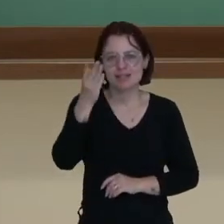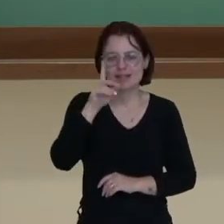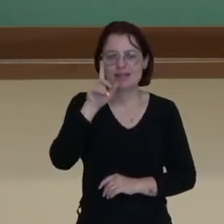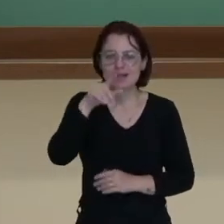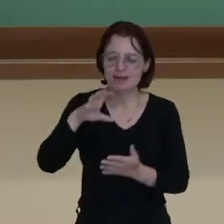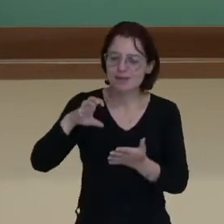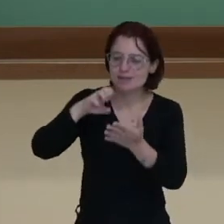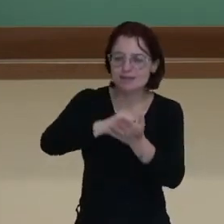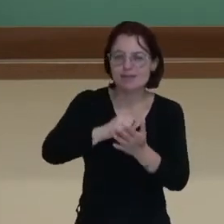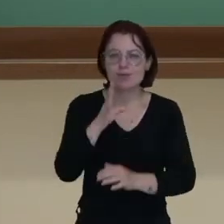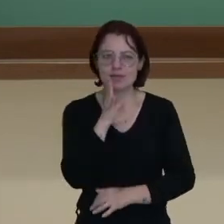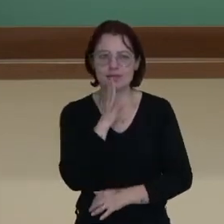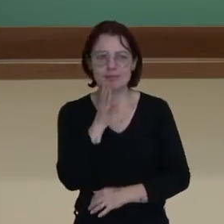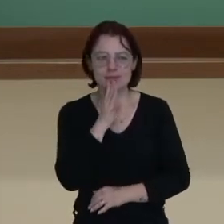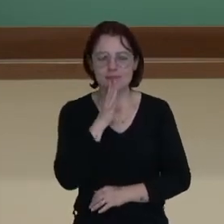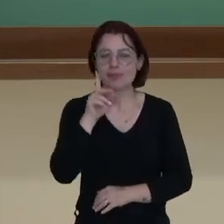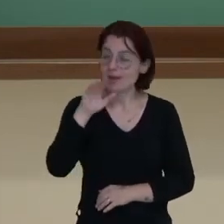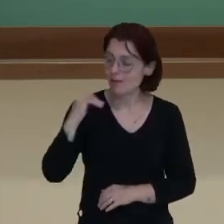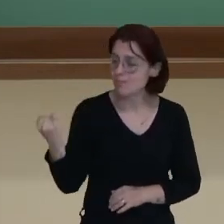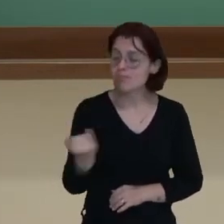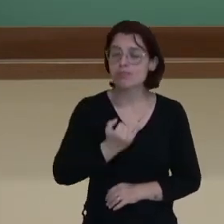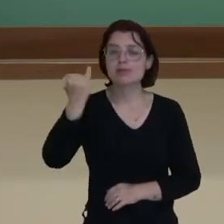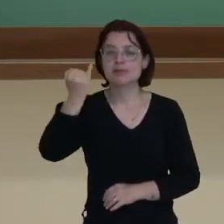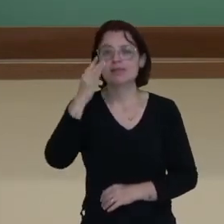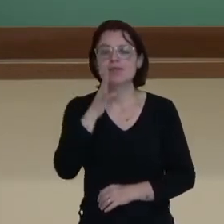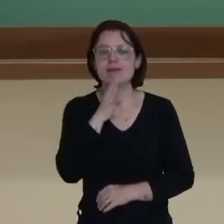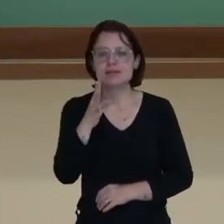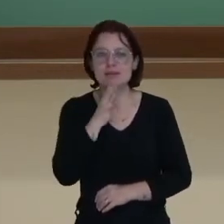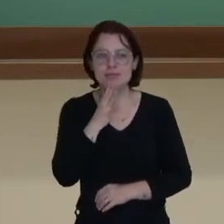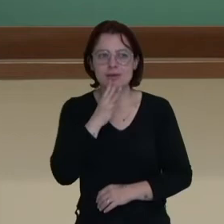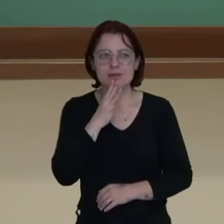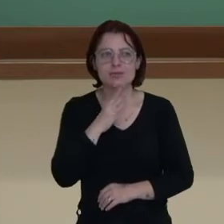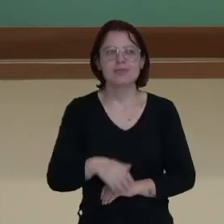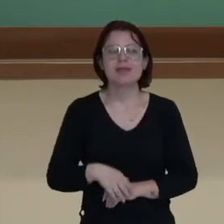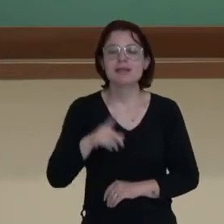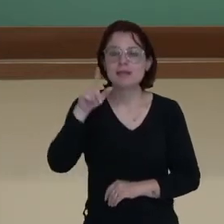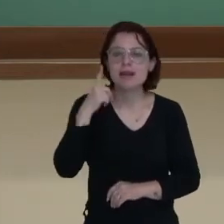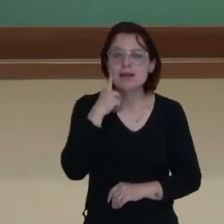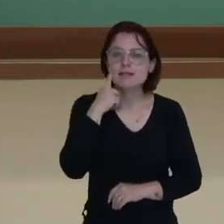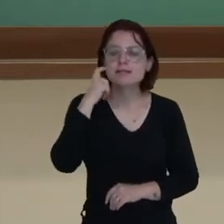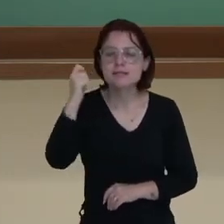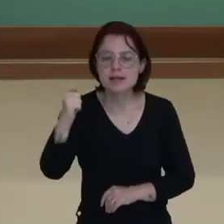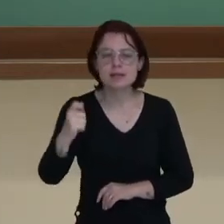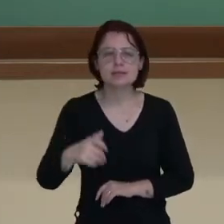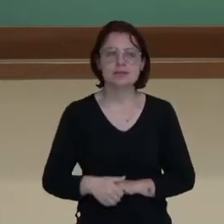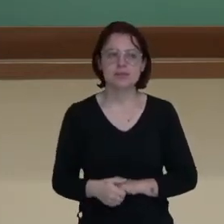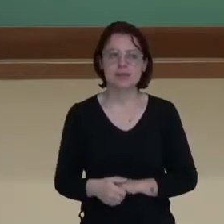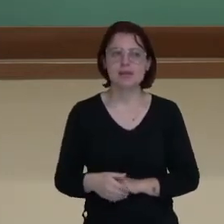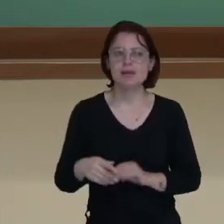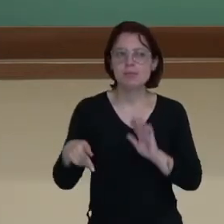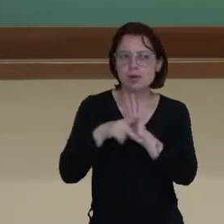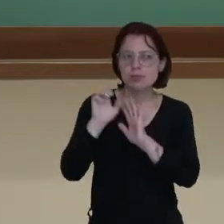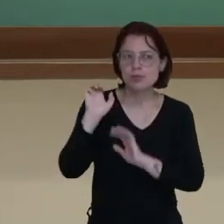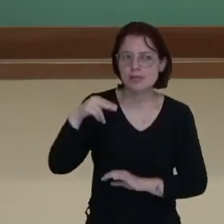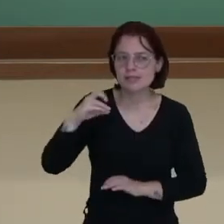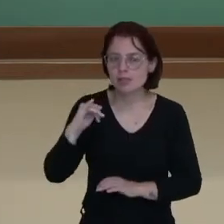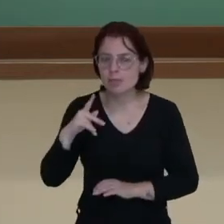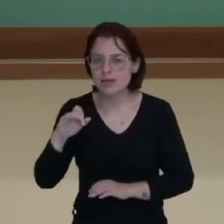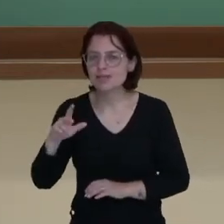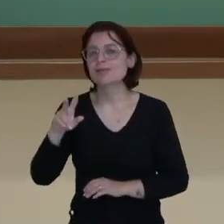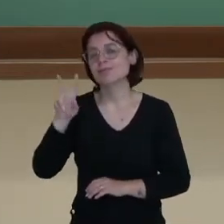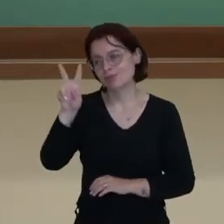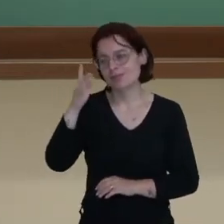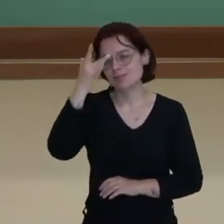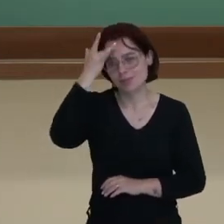ao saber. A importância do conhecimento e essa ideia da enciclopédia trazida por esses dois